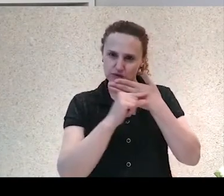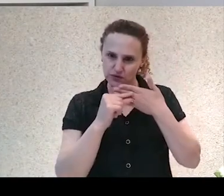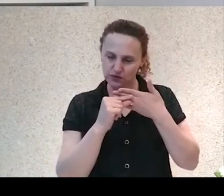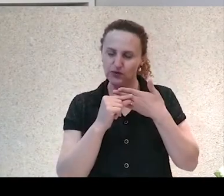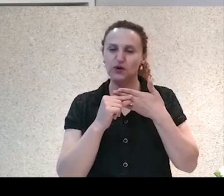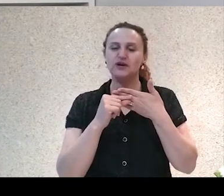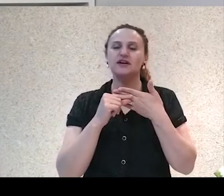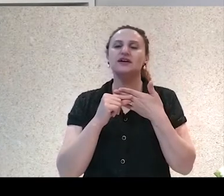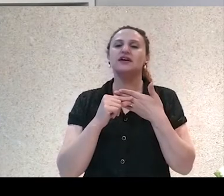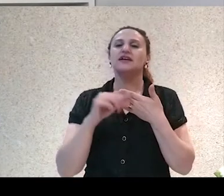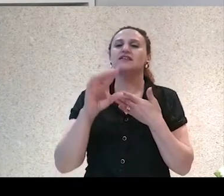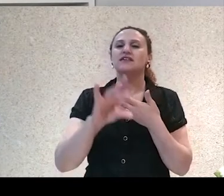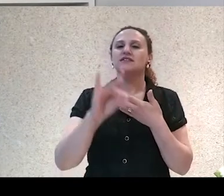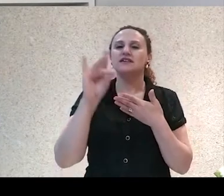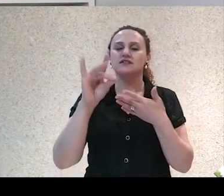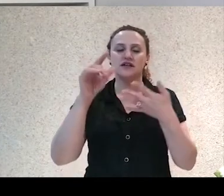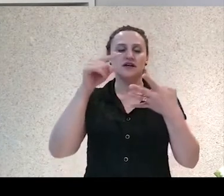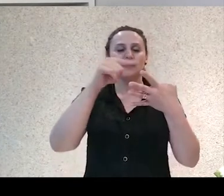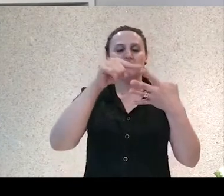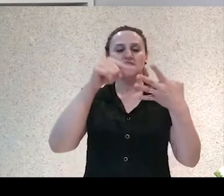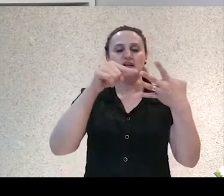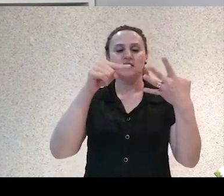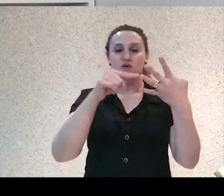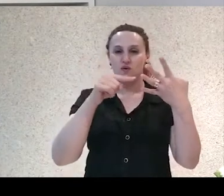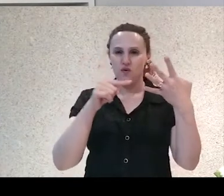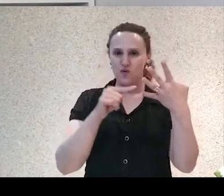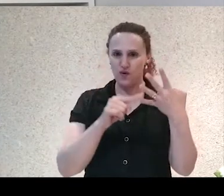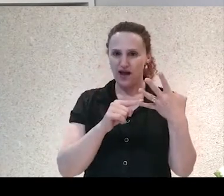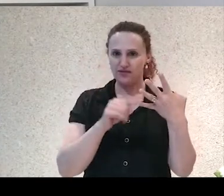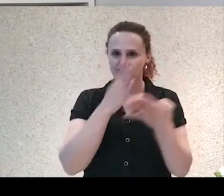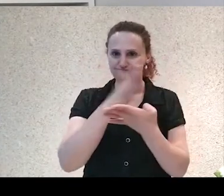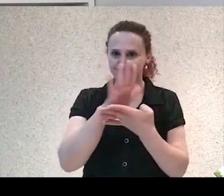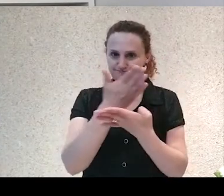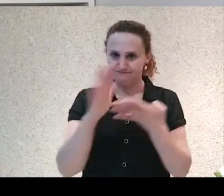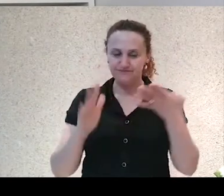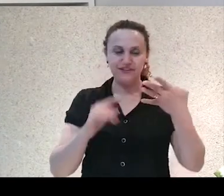né? Que nos fazem, então, que a arte nos fazem compreender